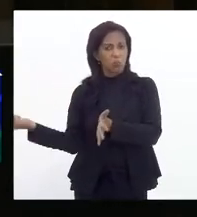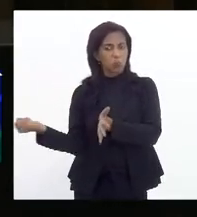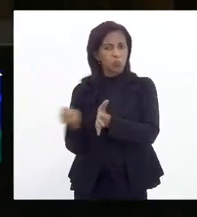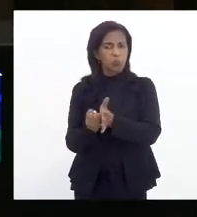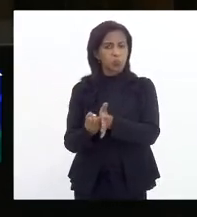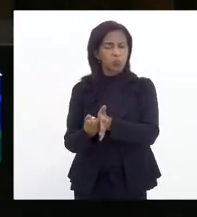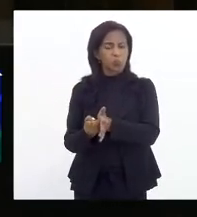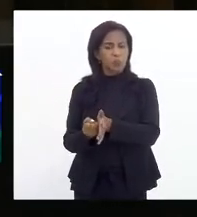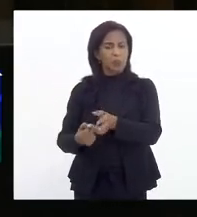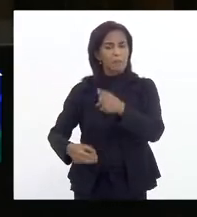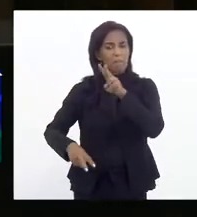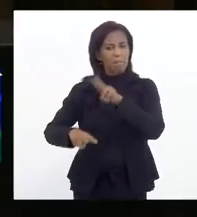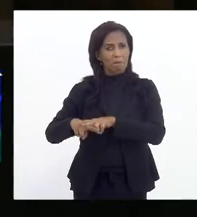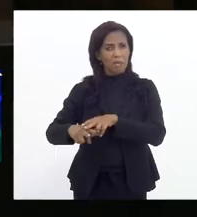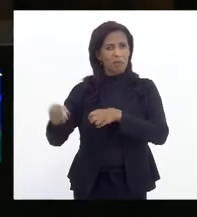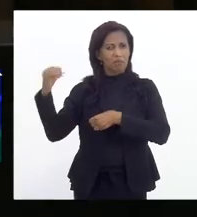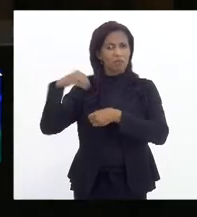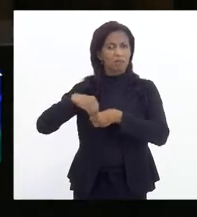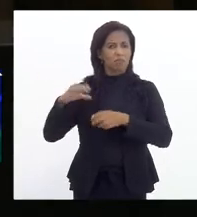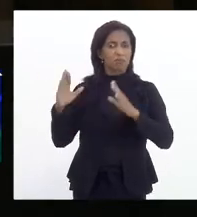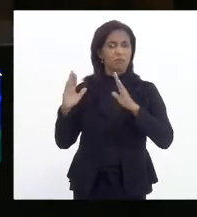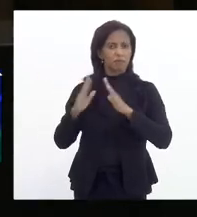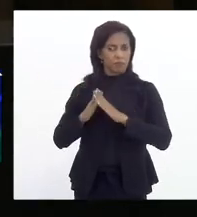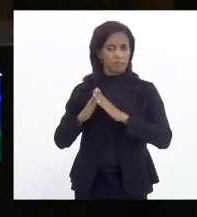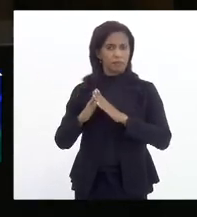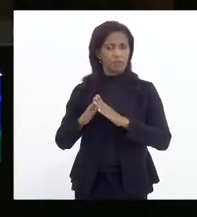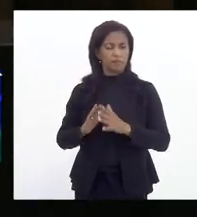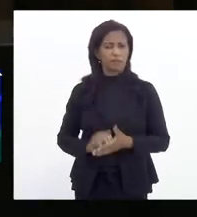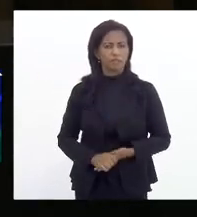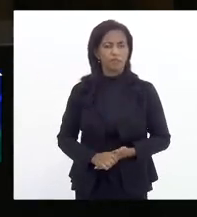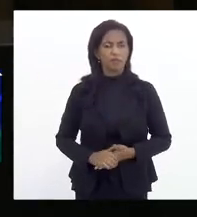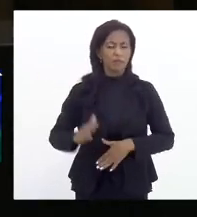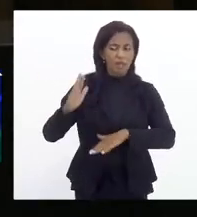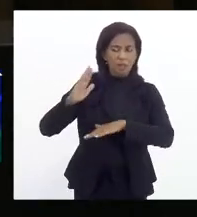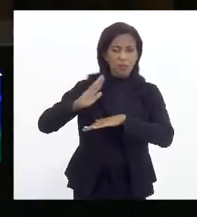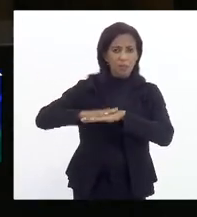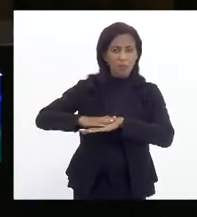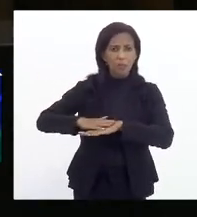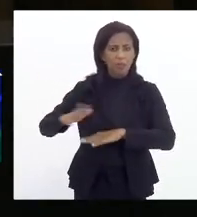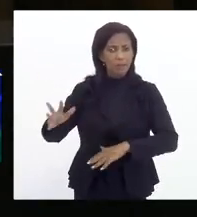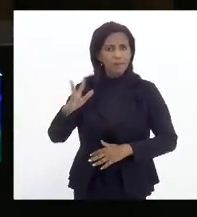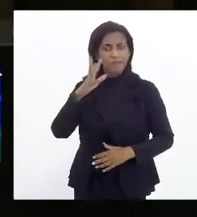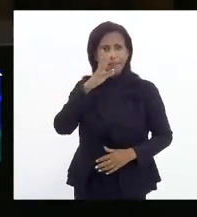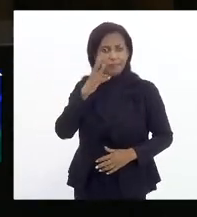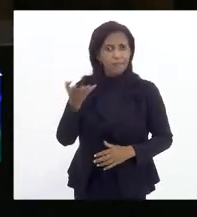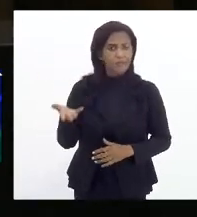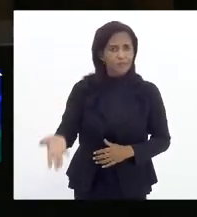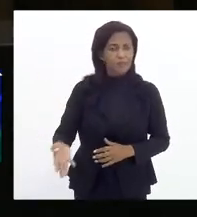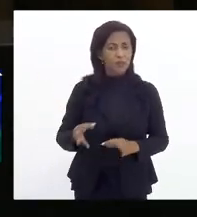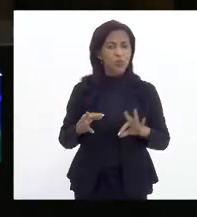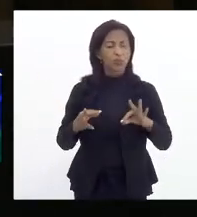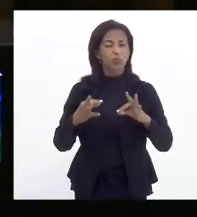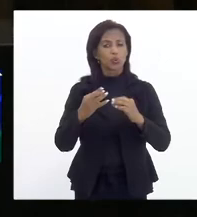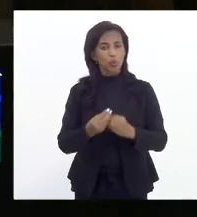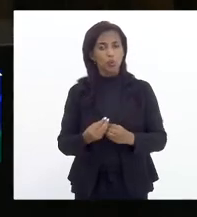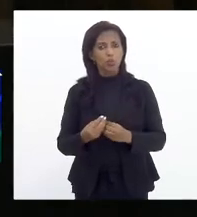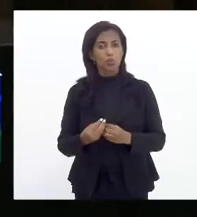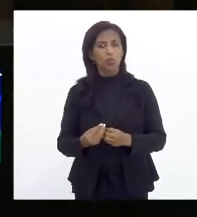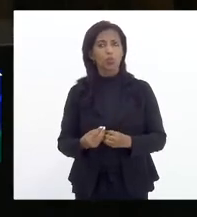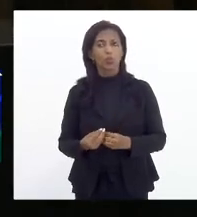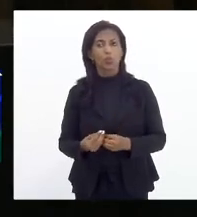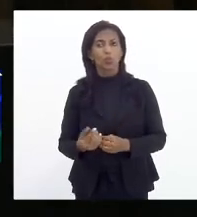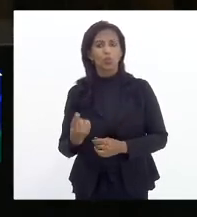presos em suas residências. e por mais incrível que pareça, tudo isso através